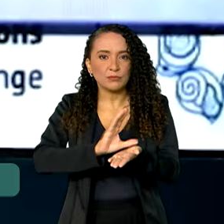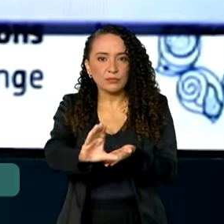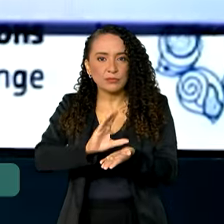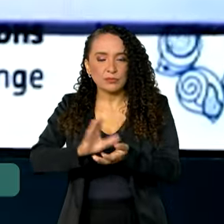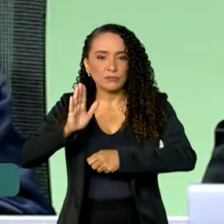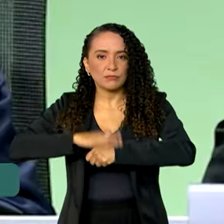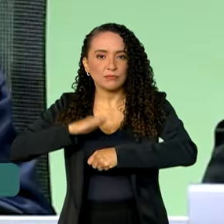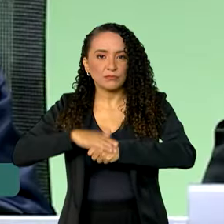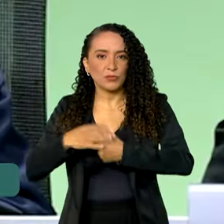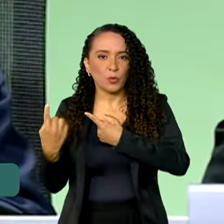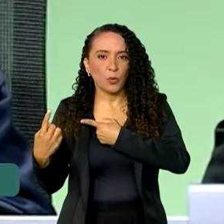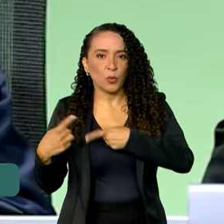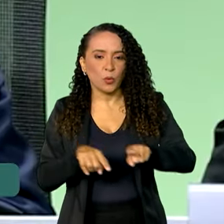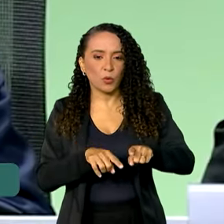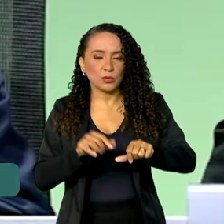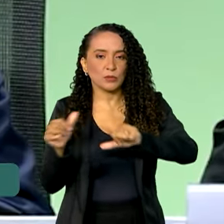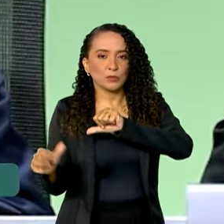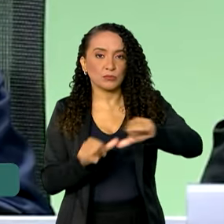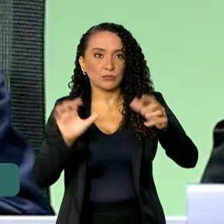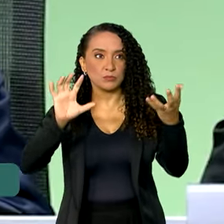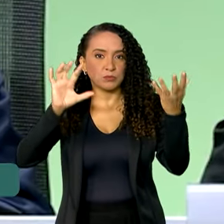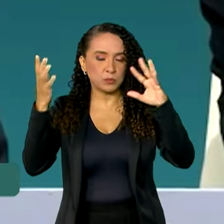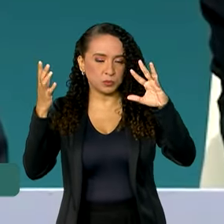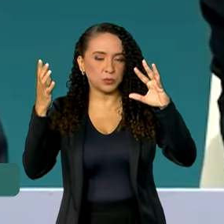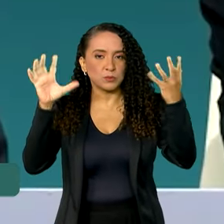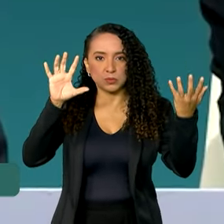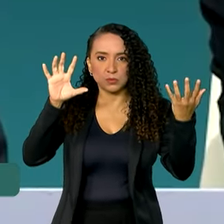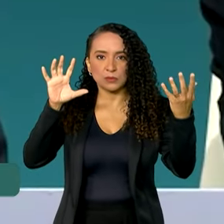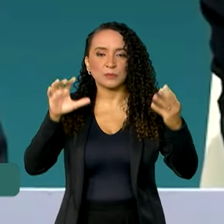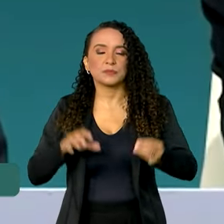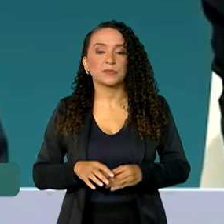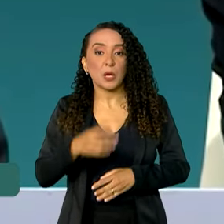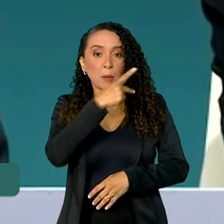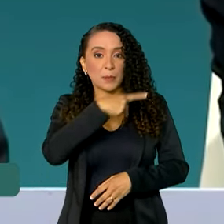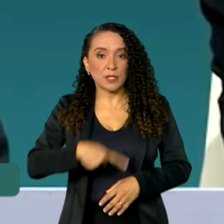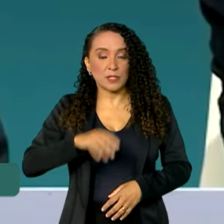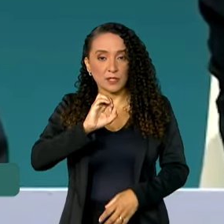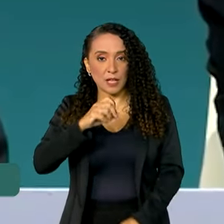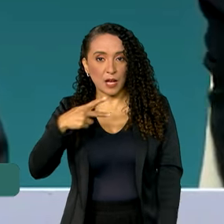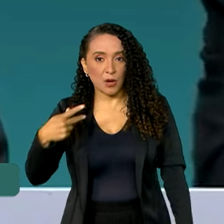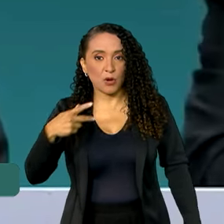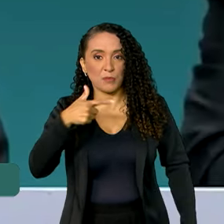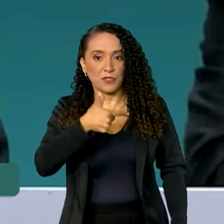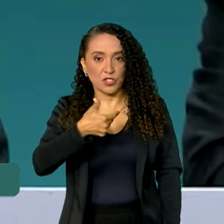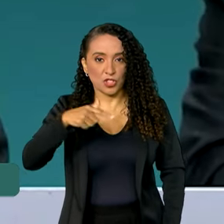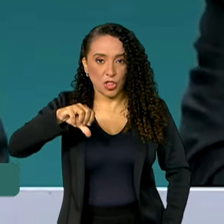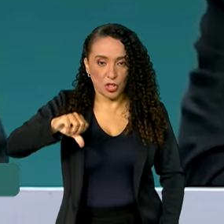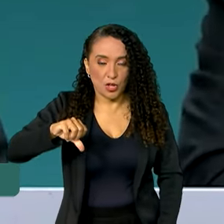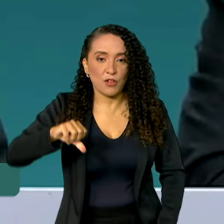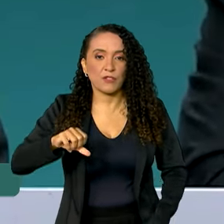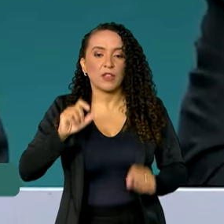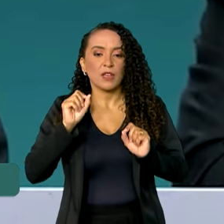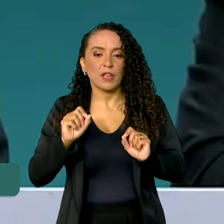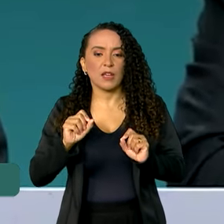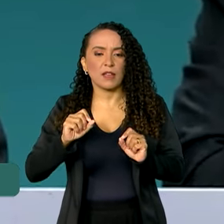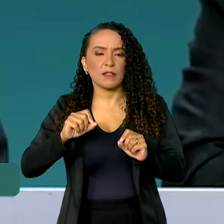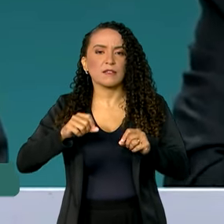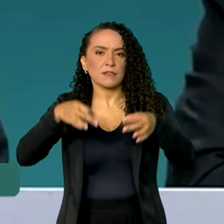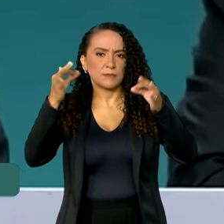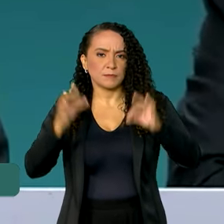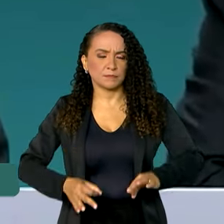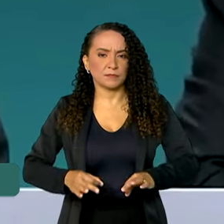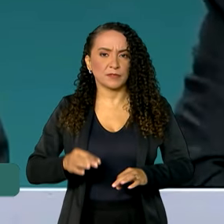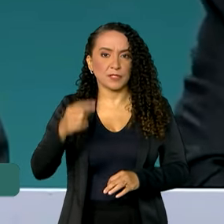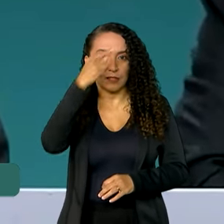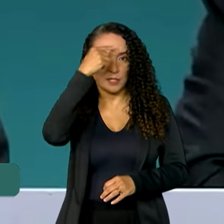ações contra as alterações climáticas. O presidente da COP29, Mukhtar Babayev, formalizou em Baku, no